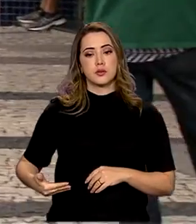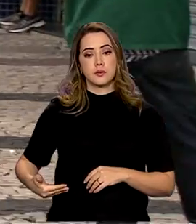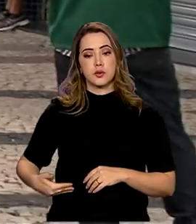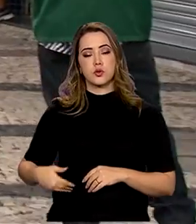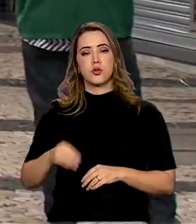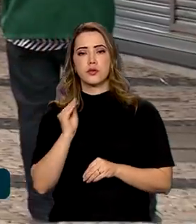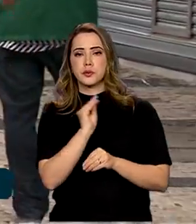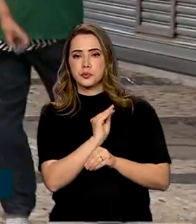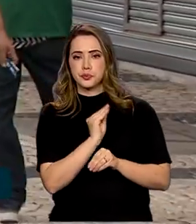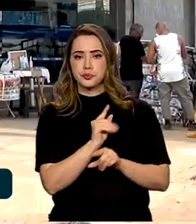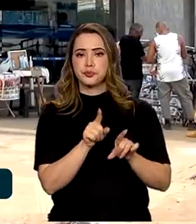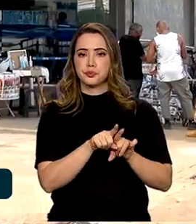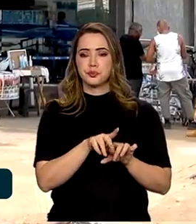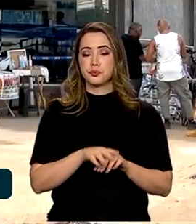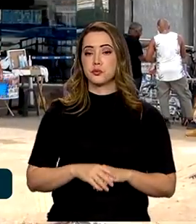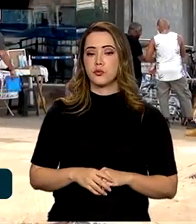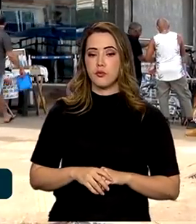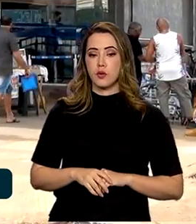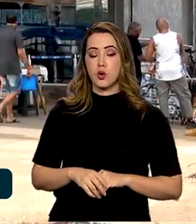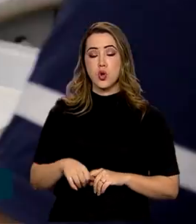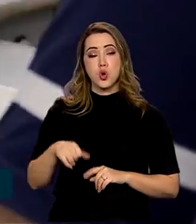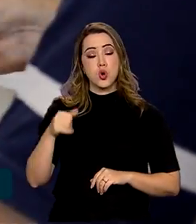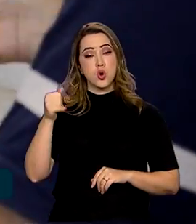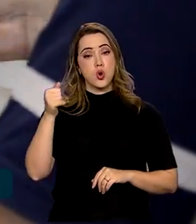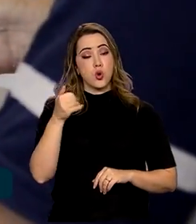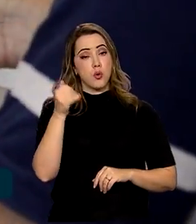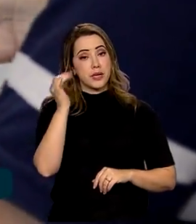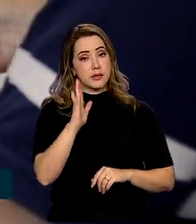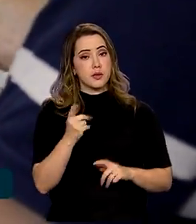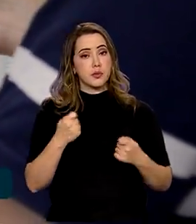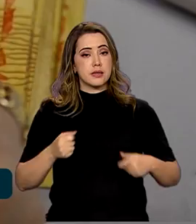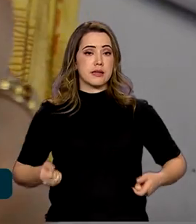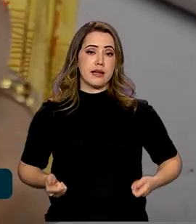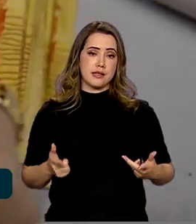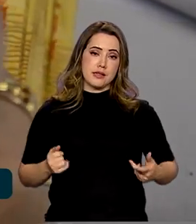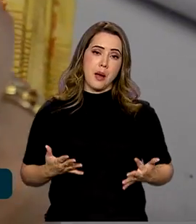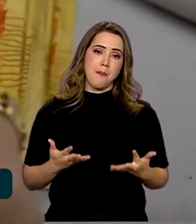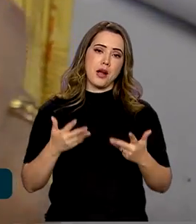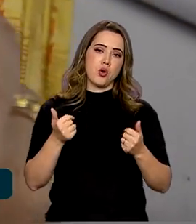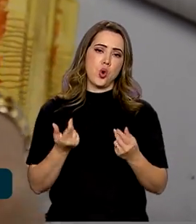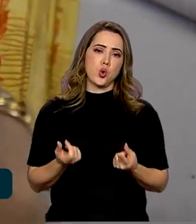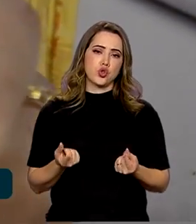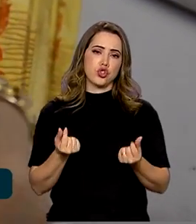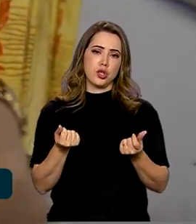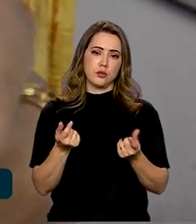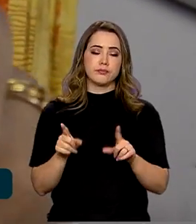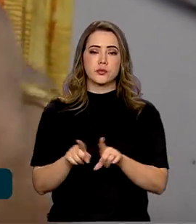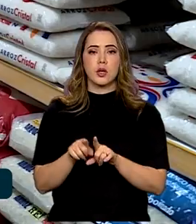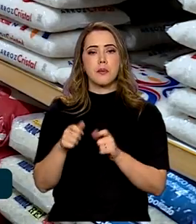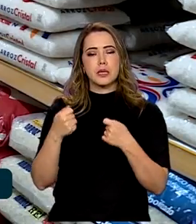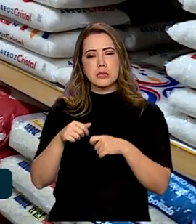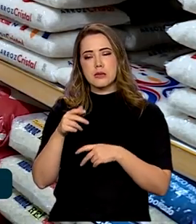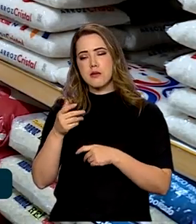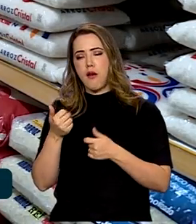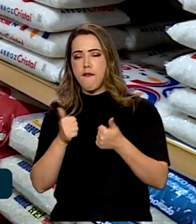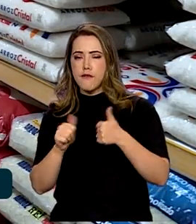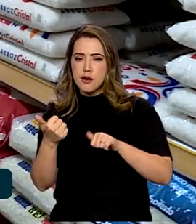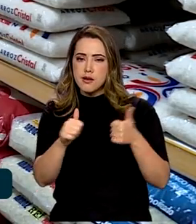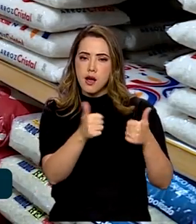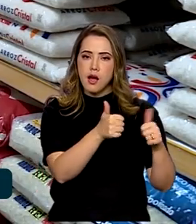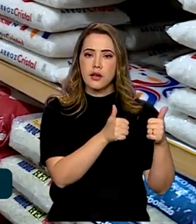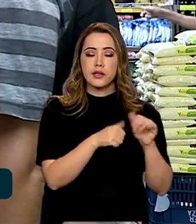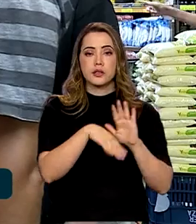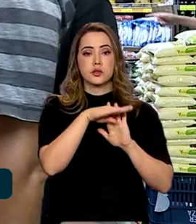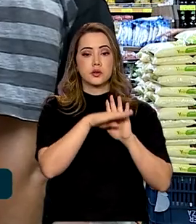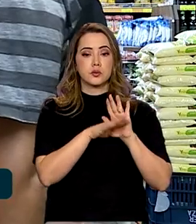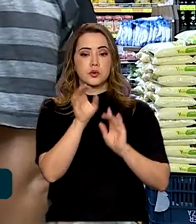explicou que o Brasil precisa gastar melhor os recursos públicos e que é preciso passar um pente fino nos programas